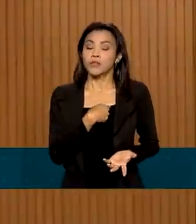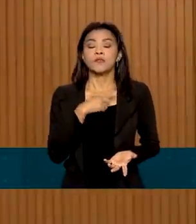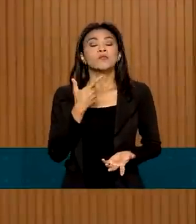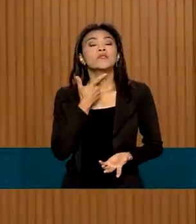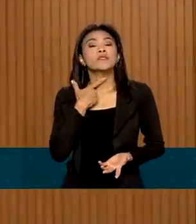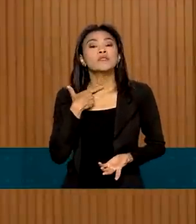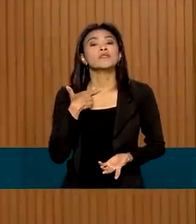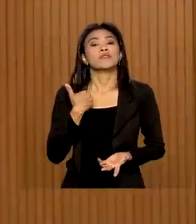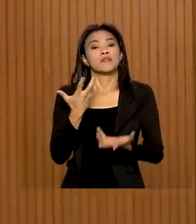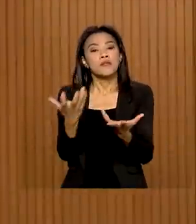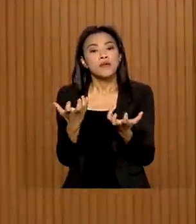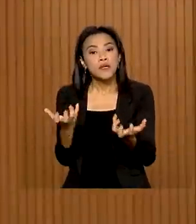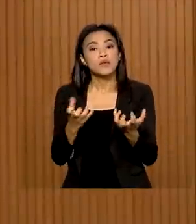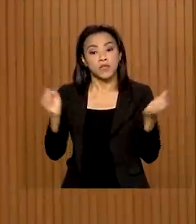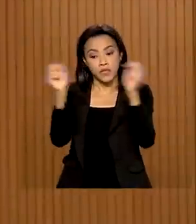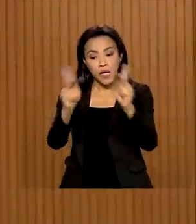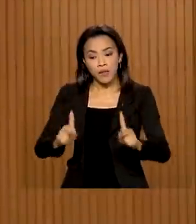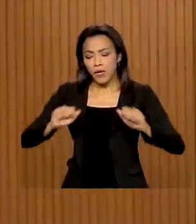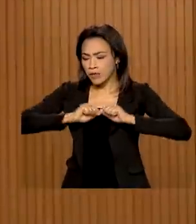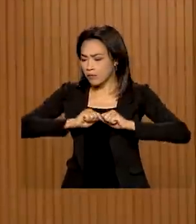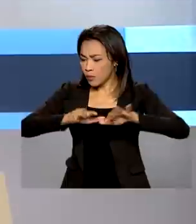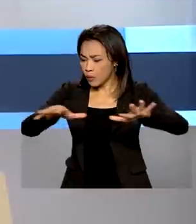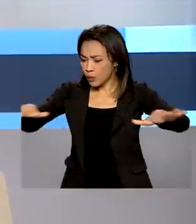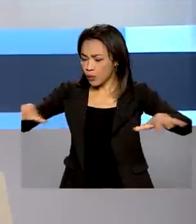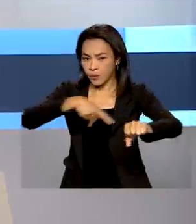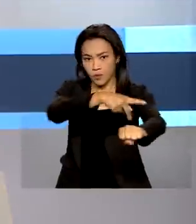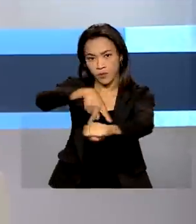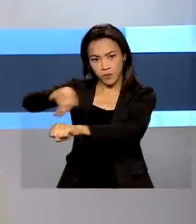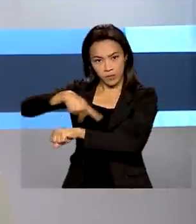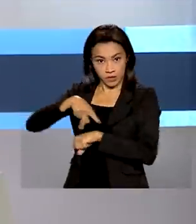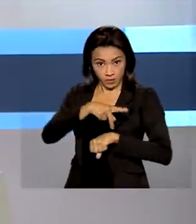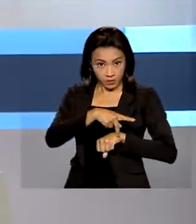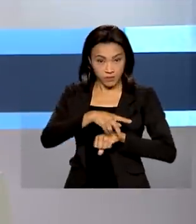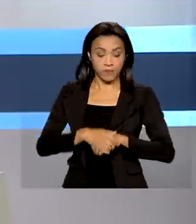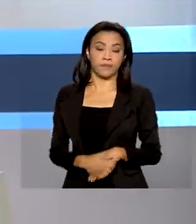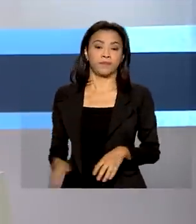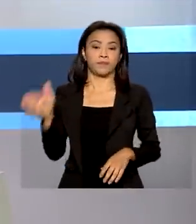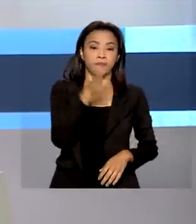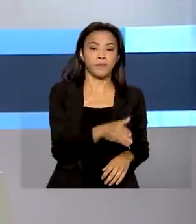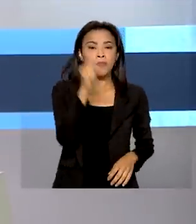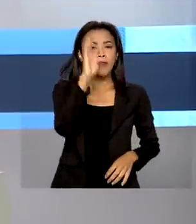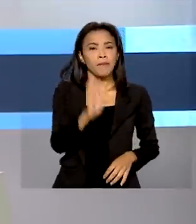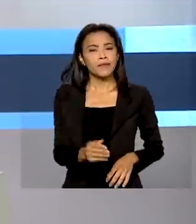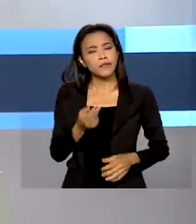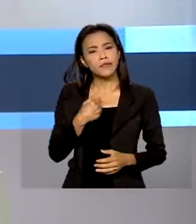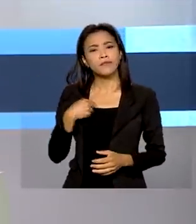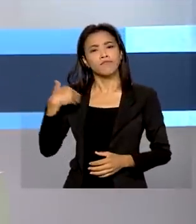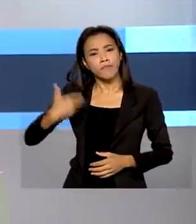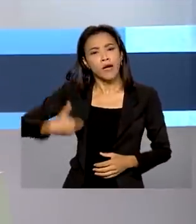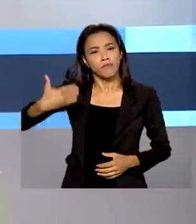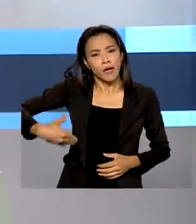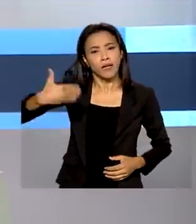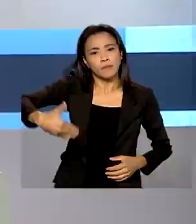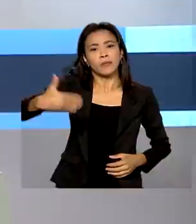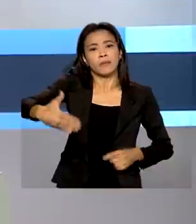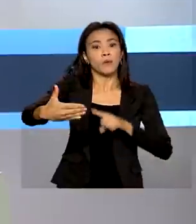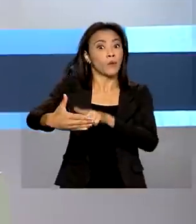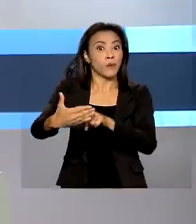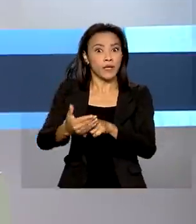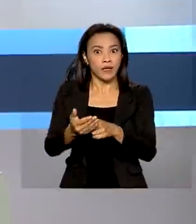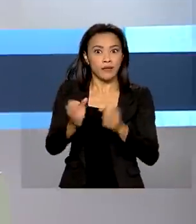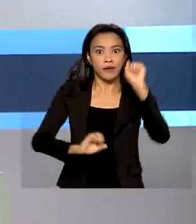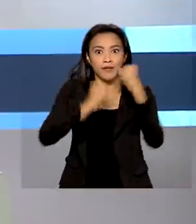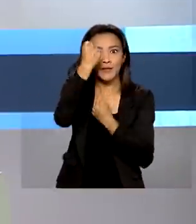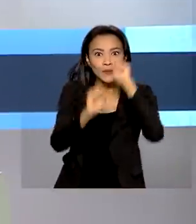de que a paz impere em todos os países. O Brasil vem se firmando cada vez mais na indústria de games.